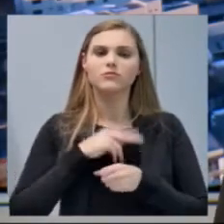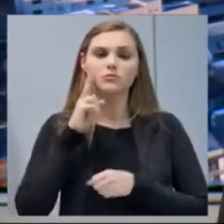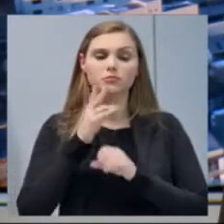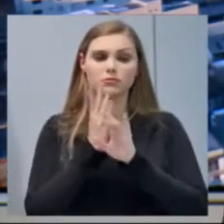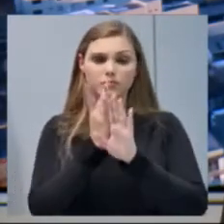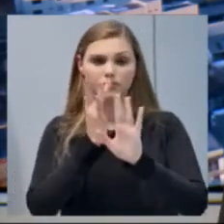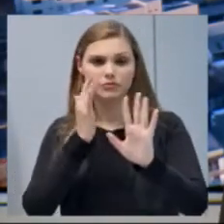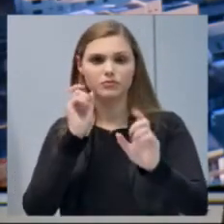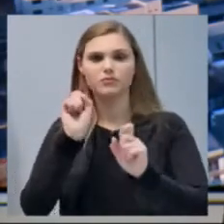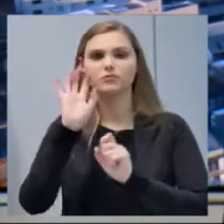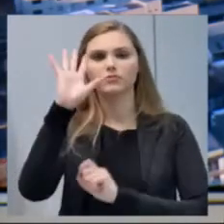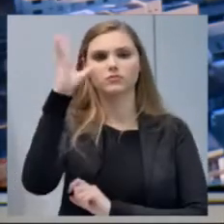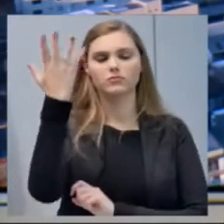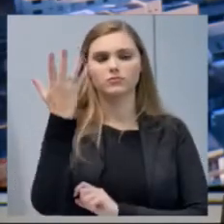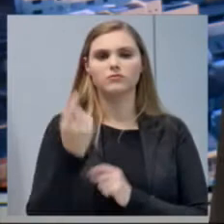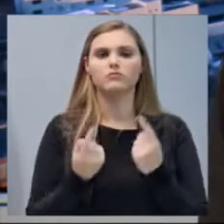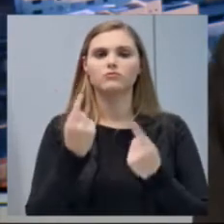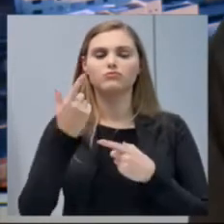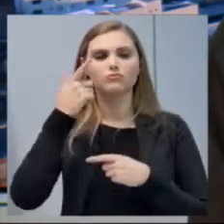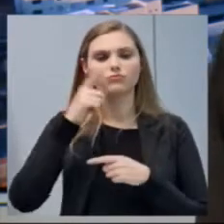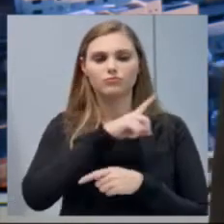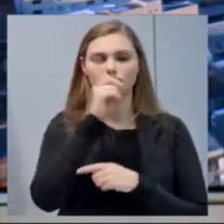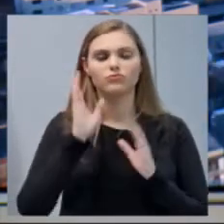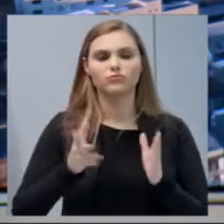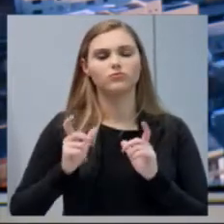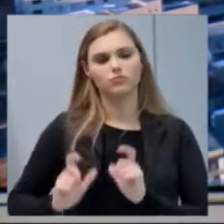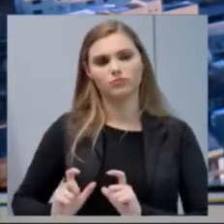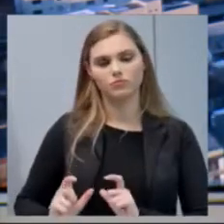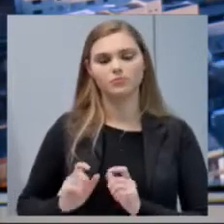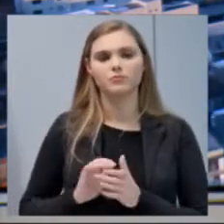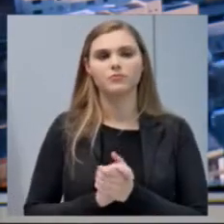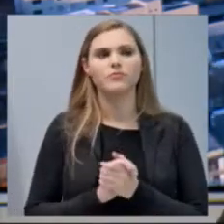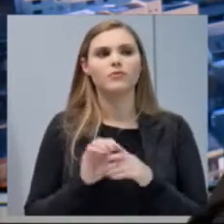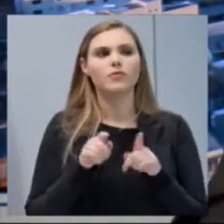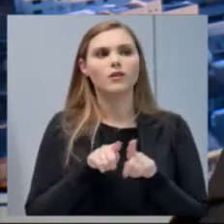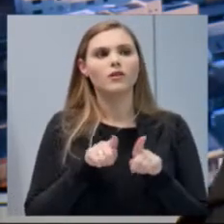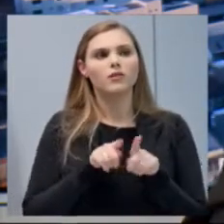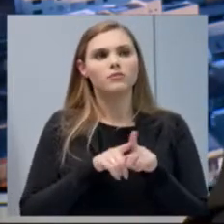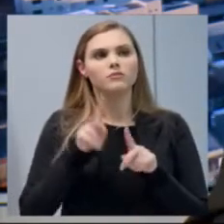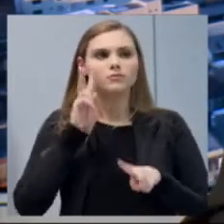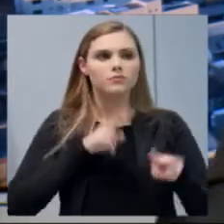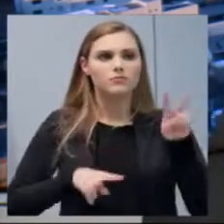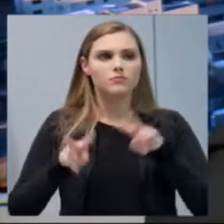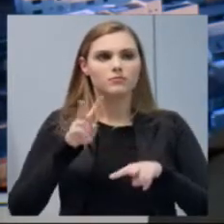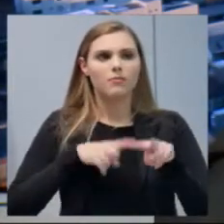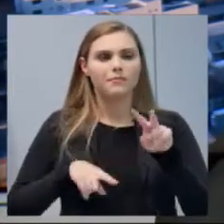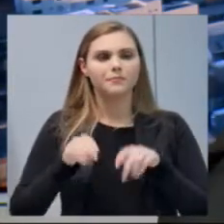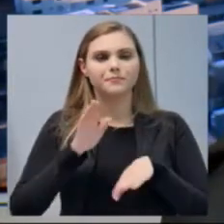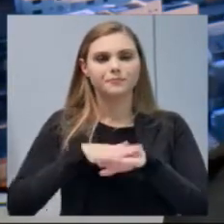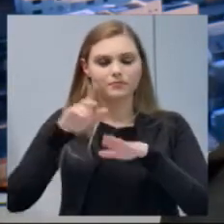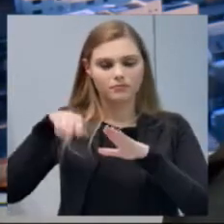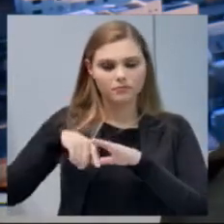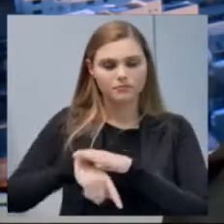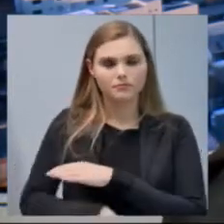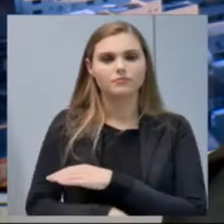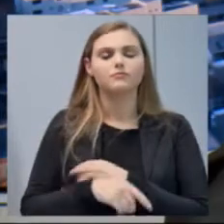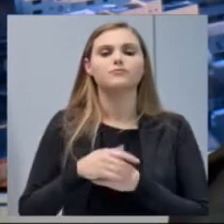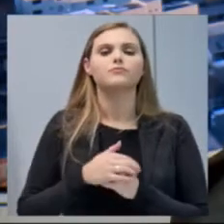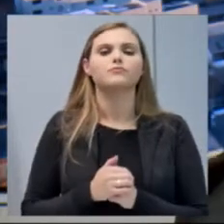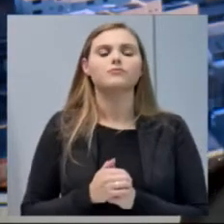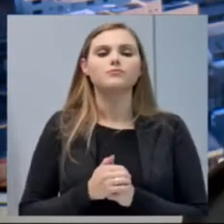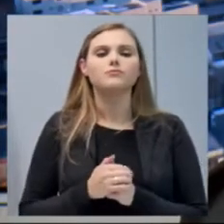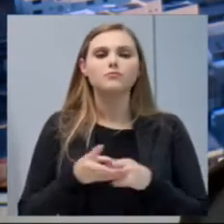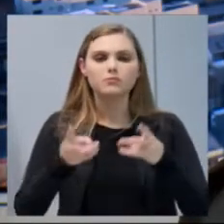estão ocorrendo já há alguns dias naquela localidade. E, verificando a situação mais profundamente, percebemos que